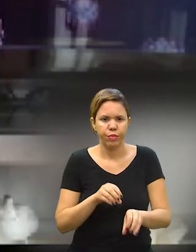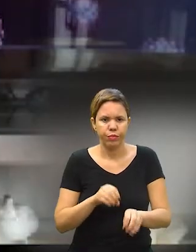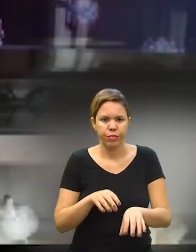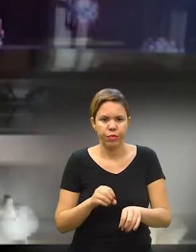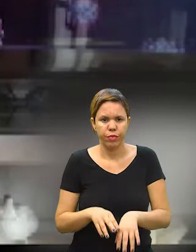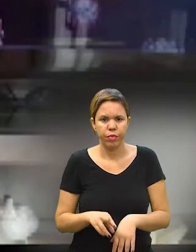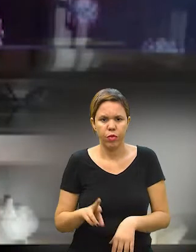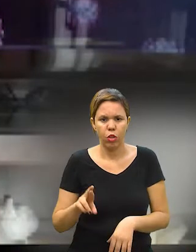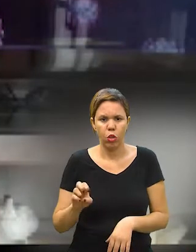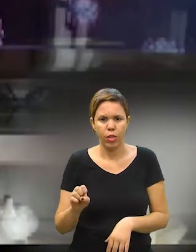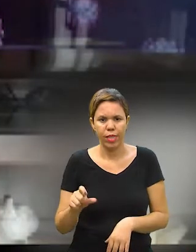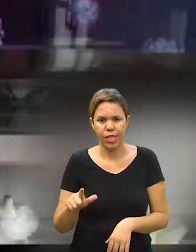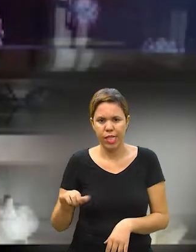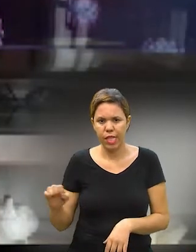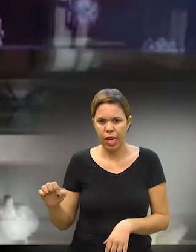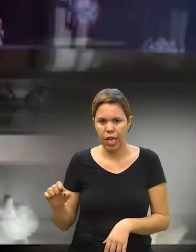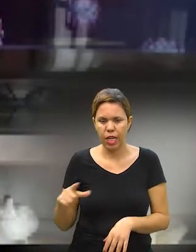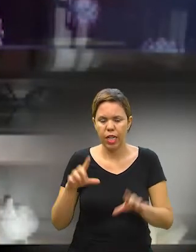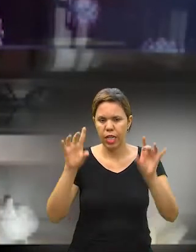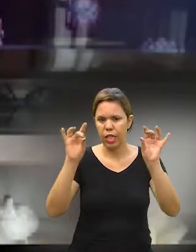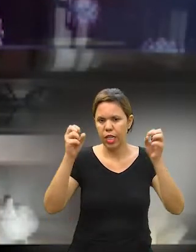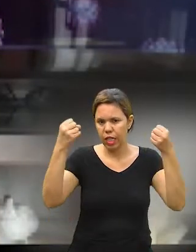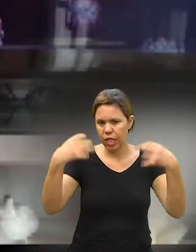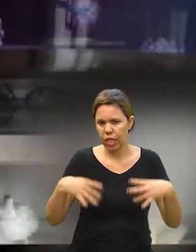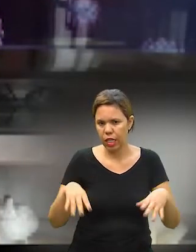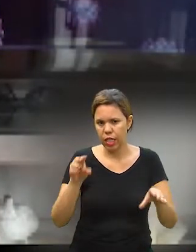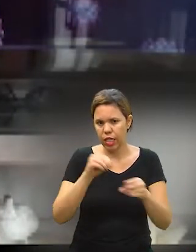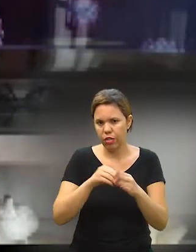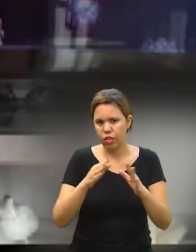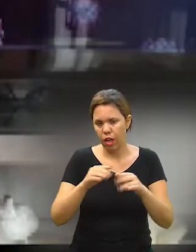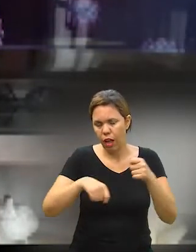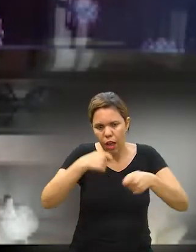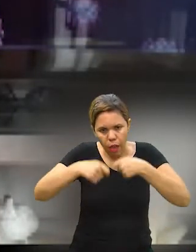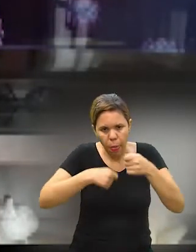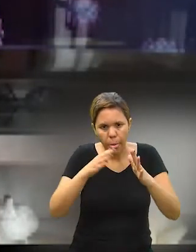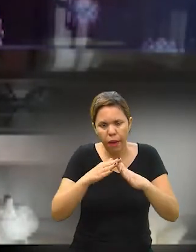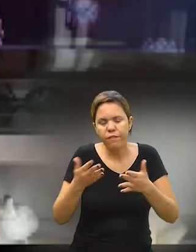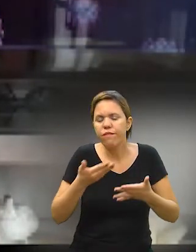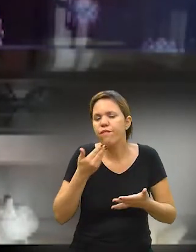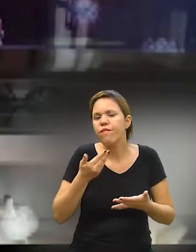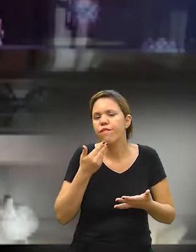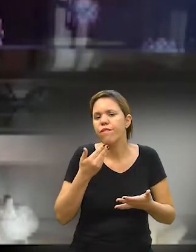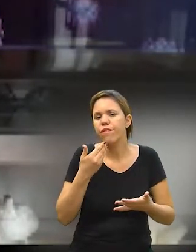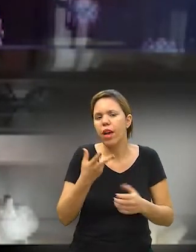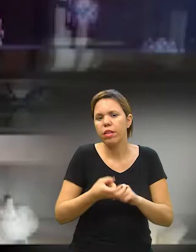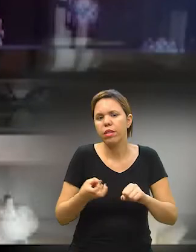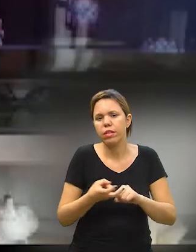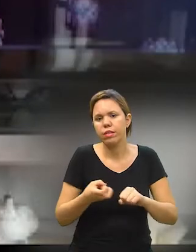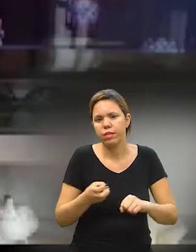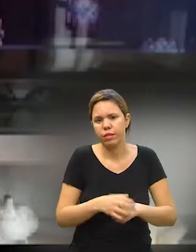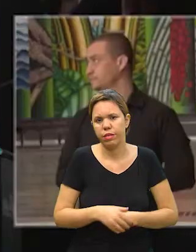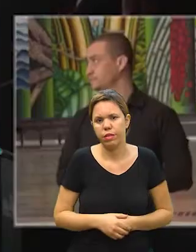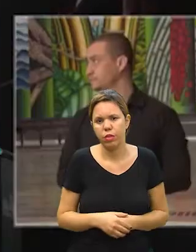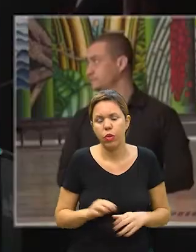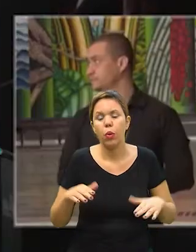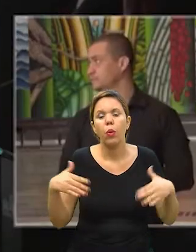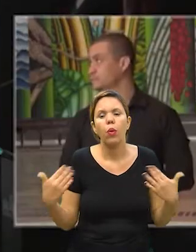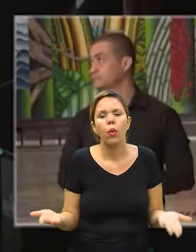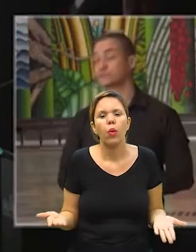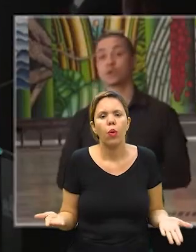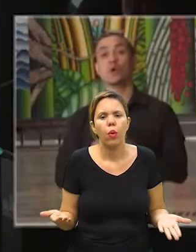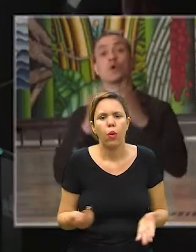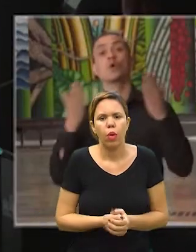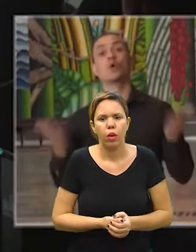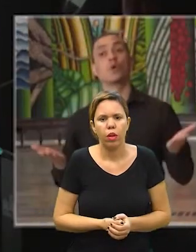Educação, Rocieli Soares, detalhou o merenda em casa e falou sobre a facilidade do aplicativo. Qual foi